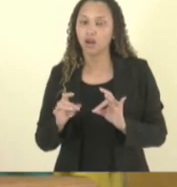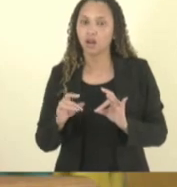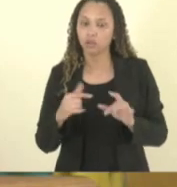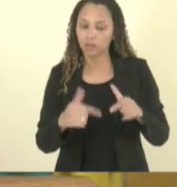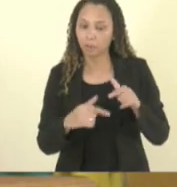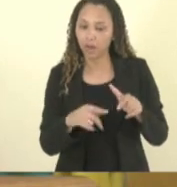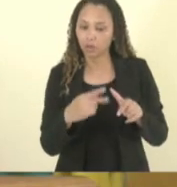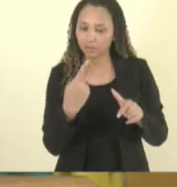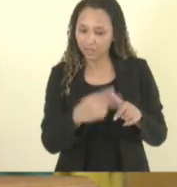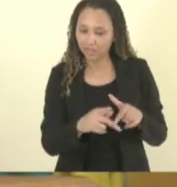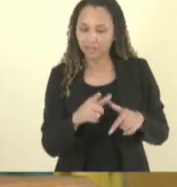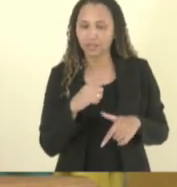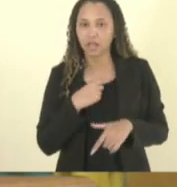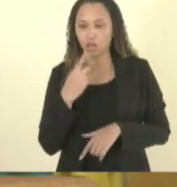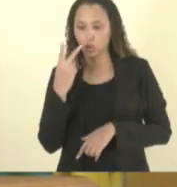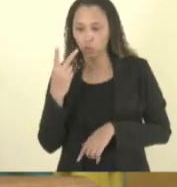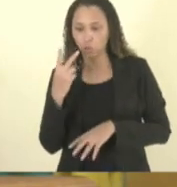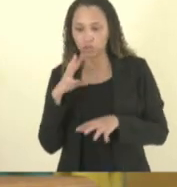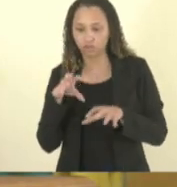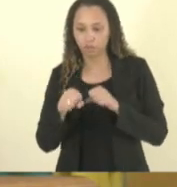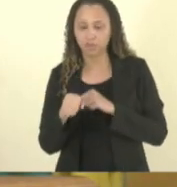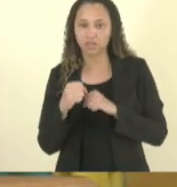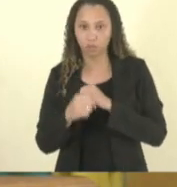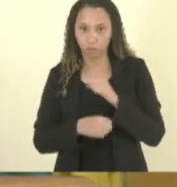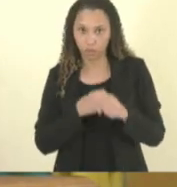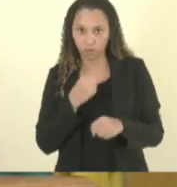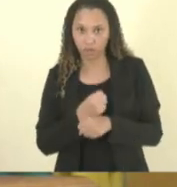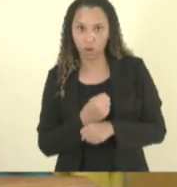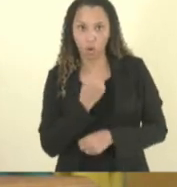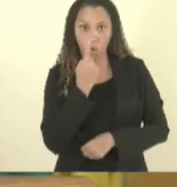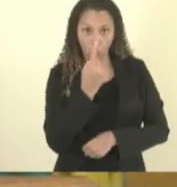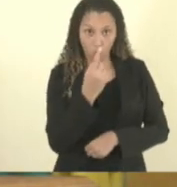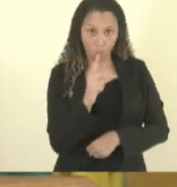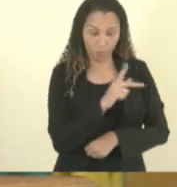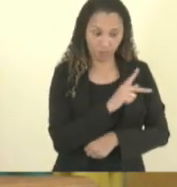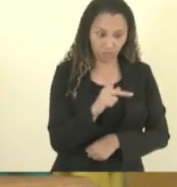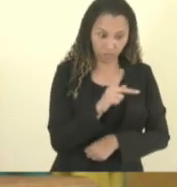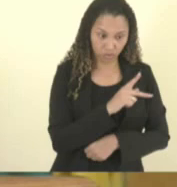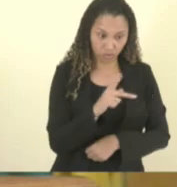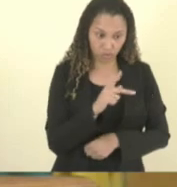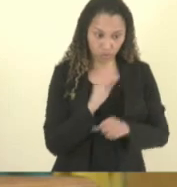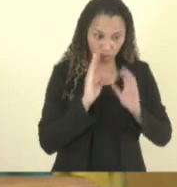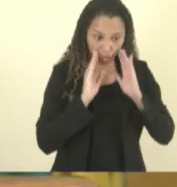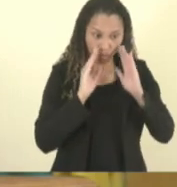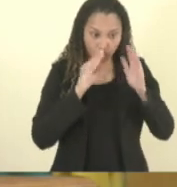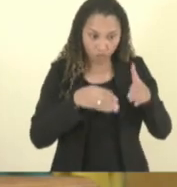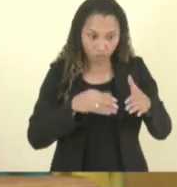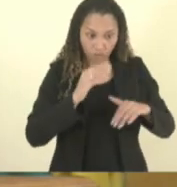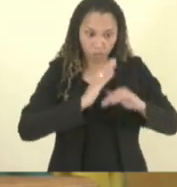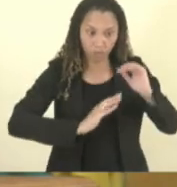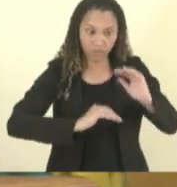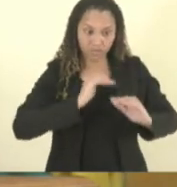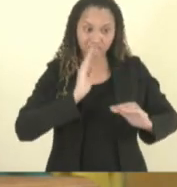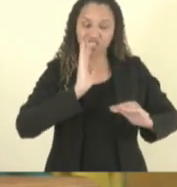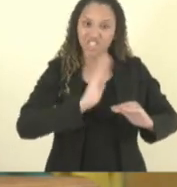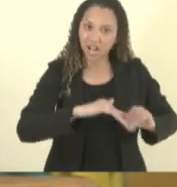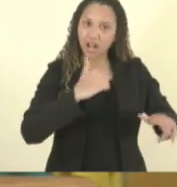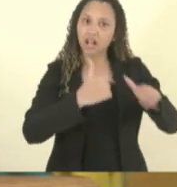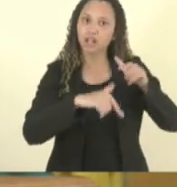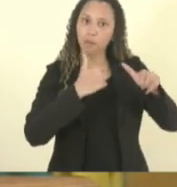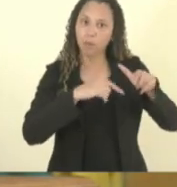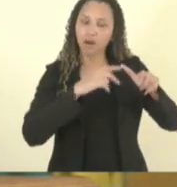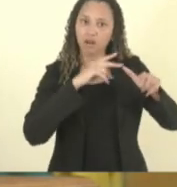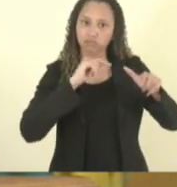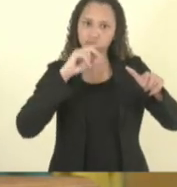duas formações por ano uma para os professores ou para os profissionais que já estão dentro das escolas